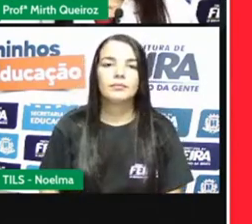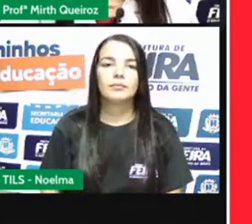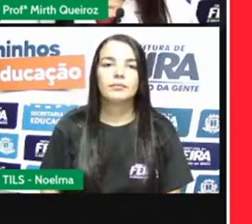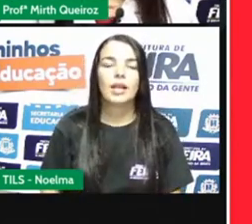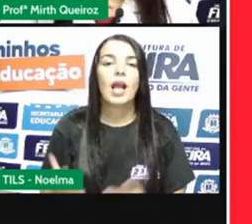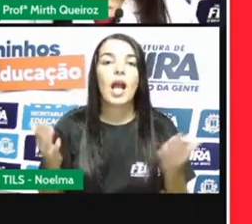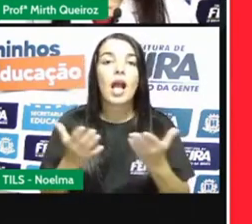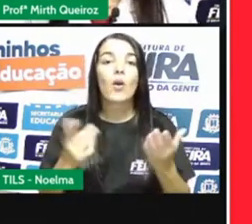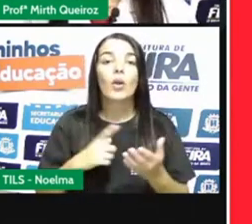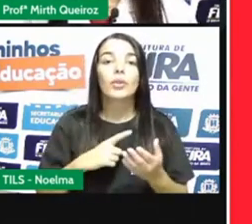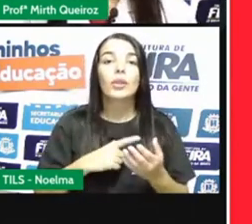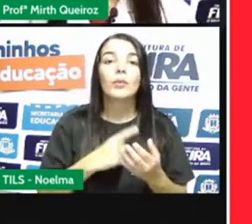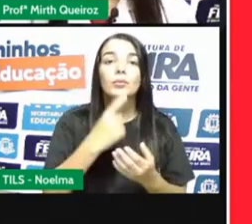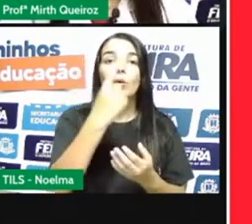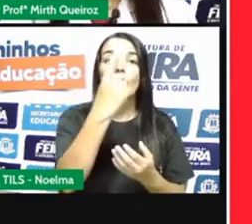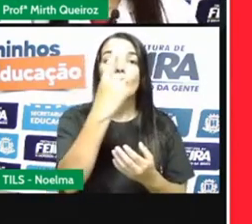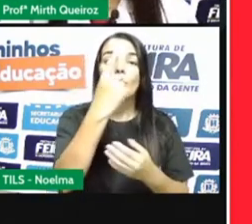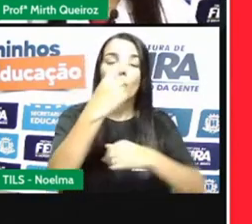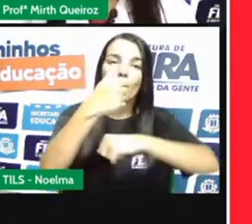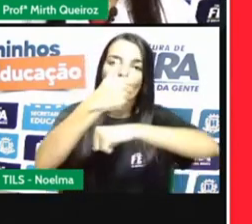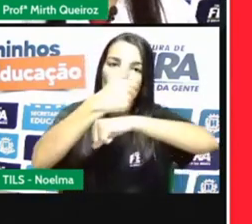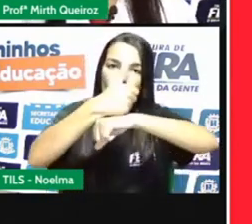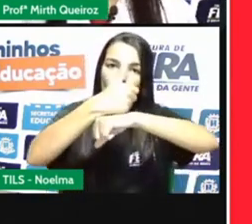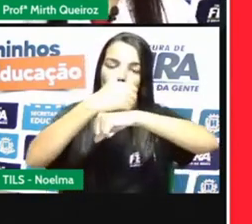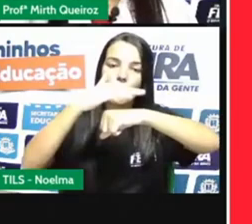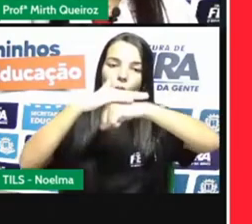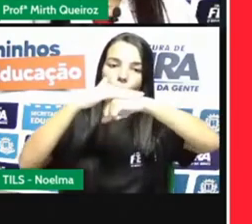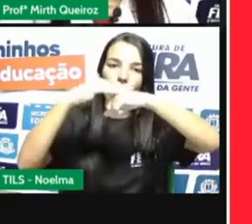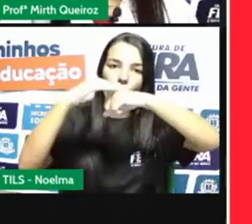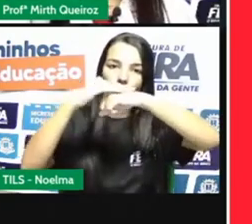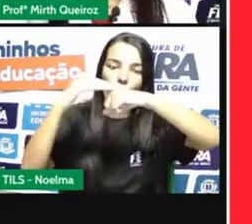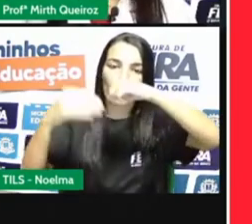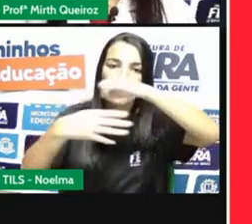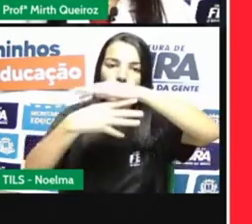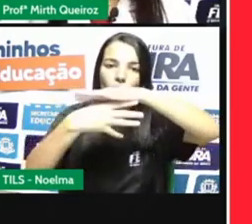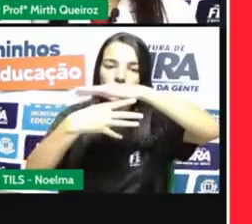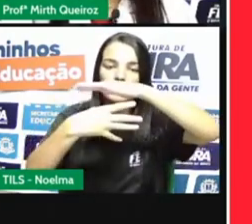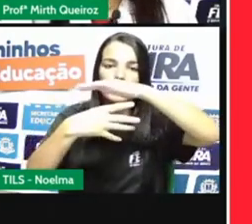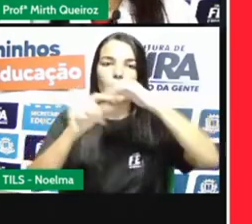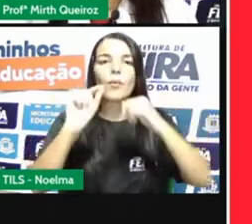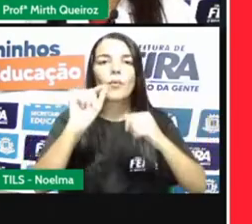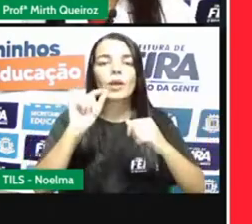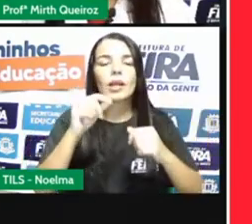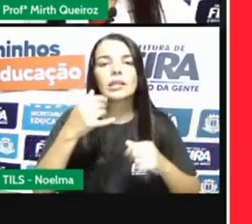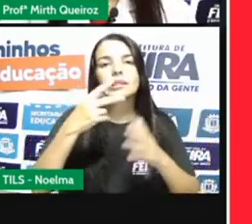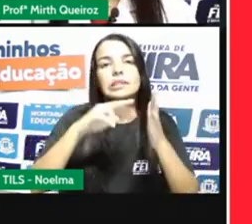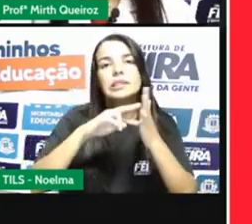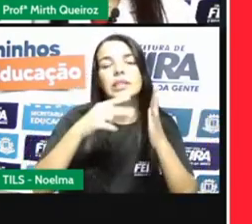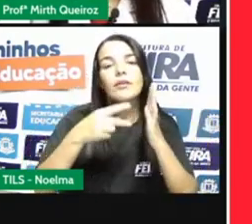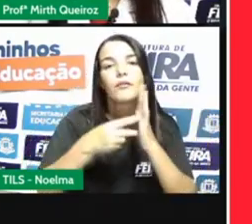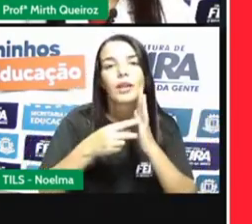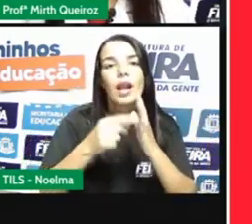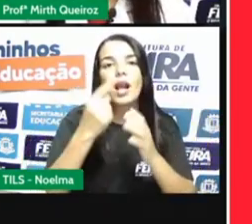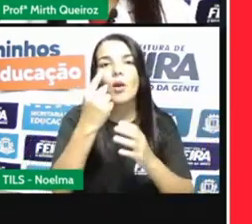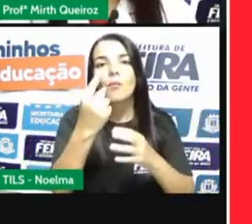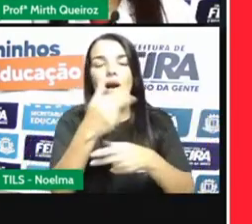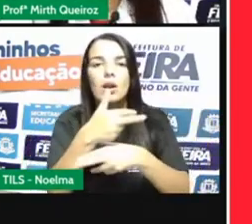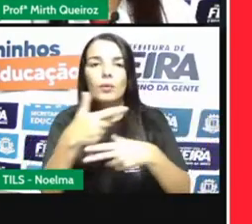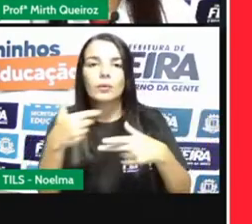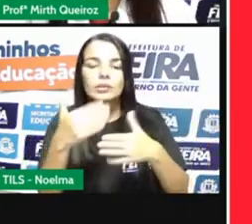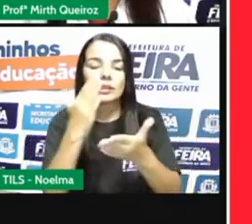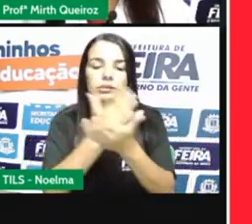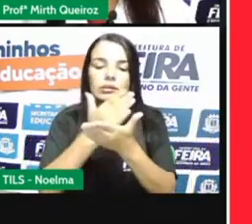Temos aí um quarto. Significa que um objeto foi dividido em quatro partes, e foi retirado aí